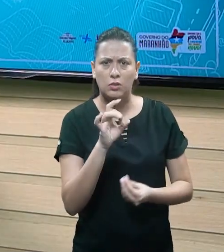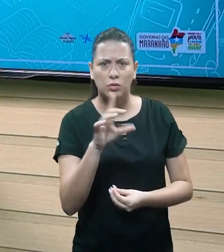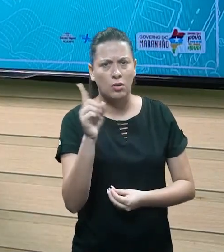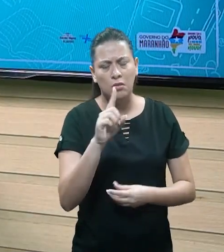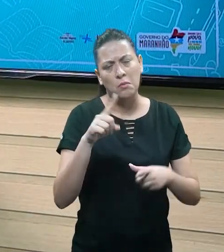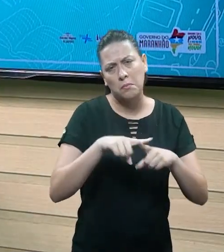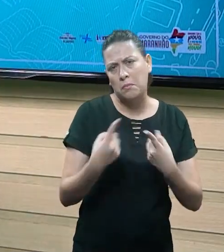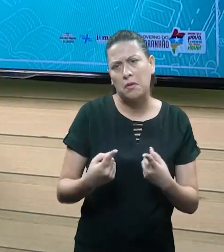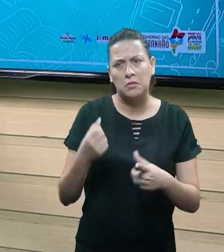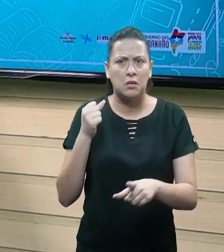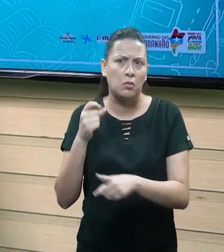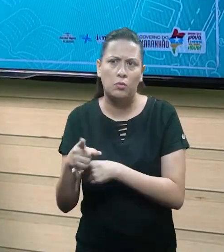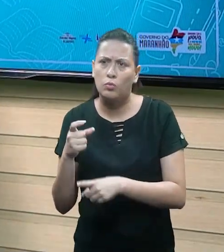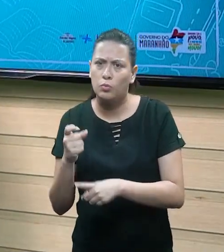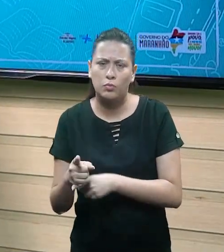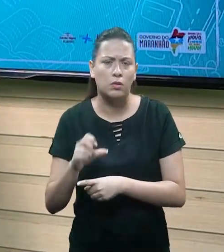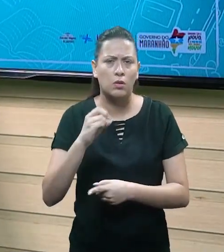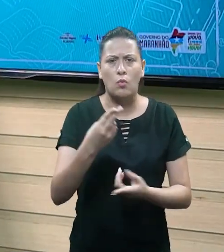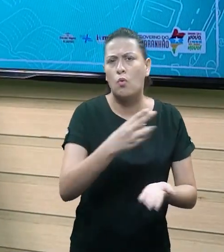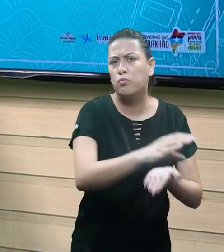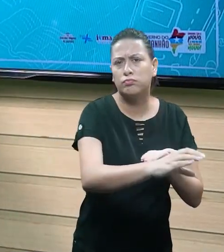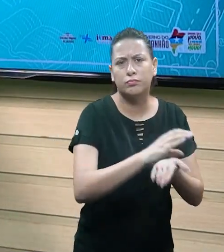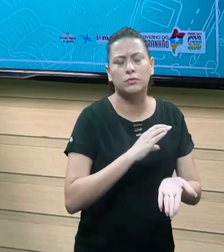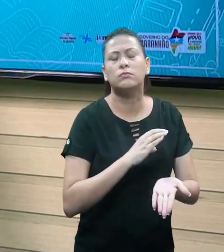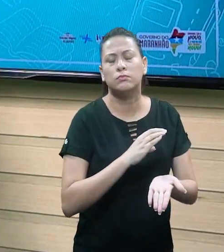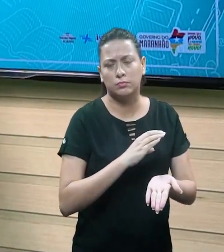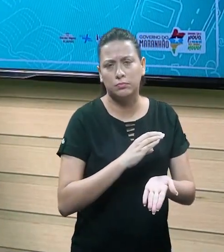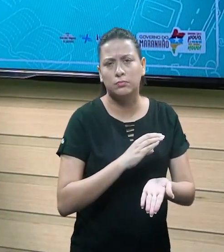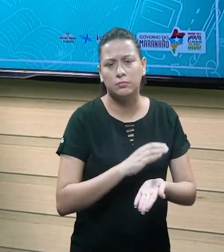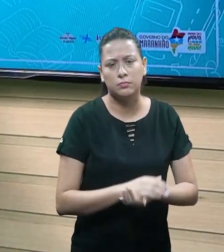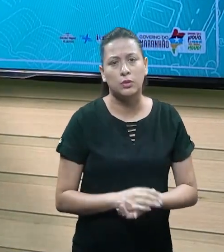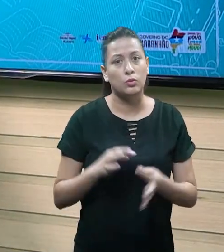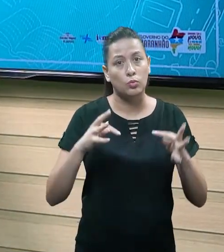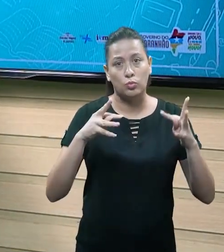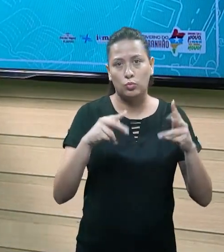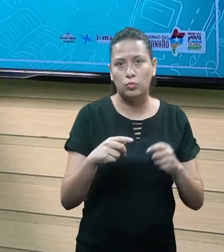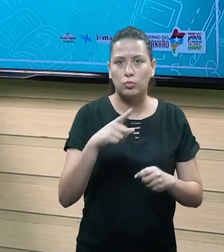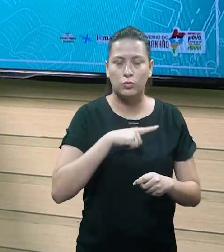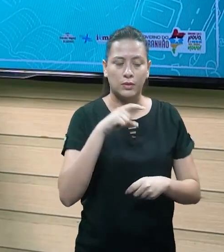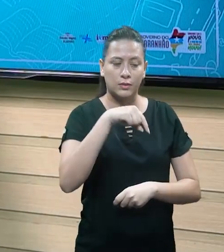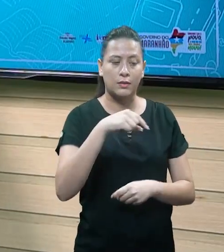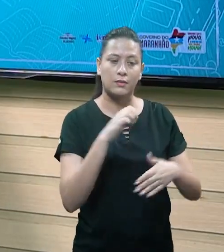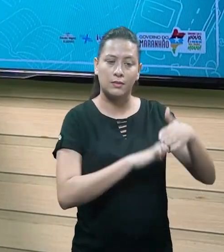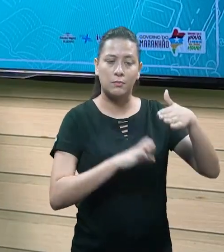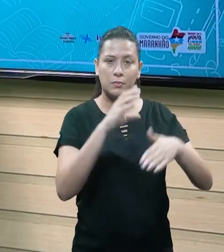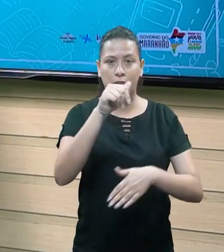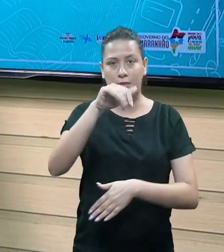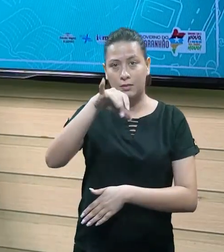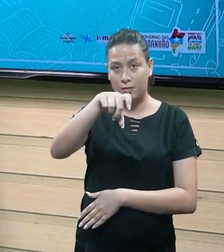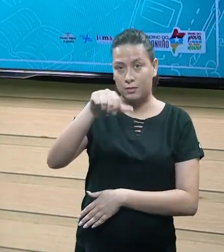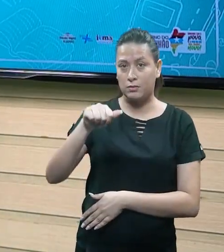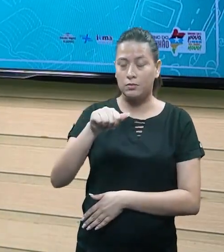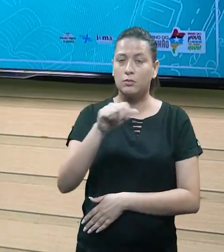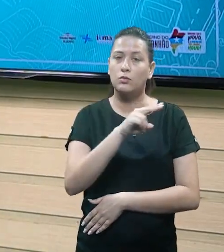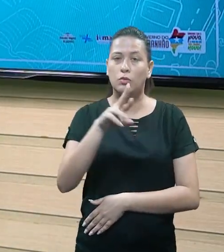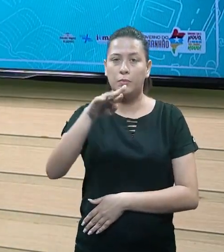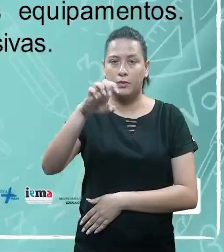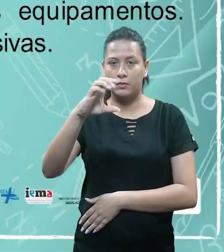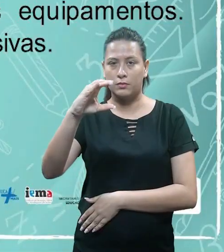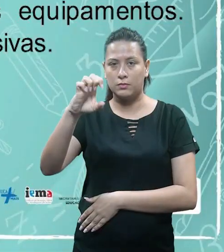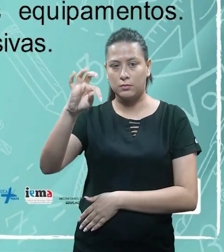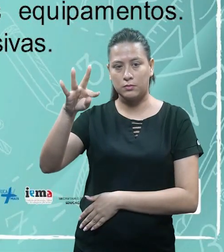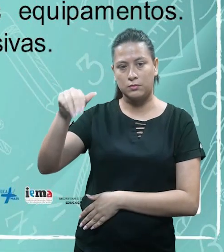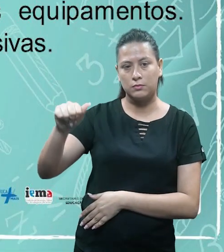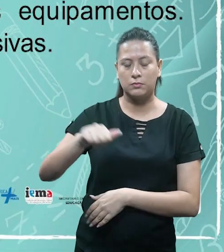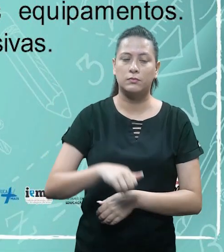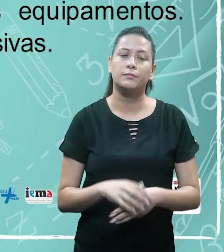entrada de dinheiro, mas, por exemplo, recebimento de aluguel, recebimento de investimentos, tal, tudo que gera essa entrada em caixas, nós chamamos de receita,